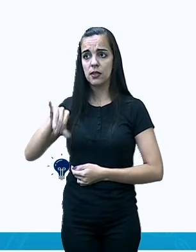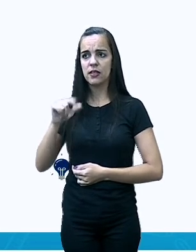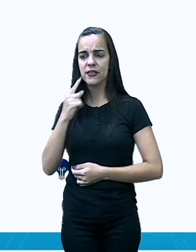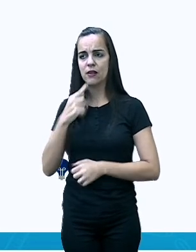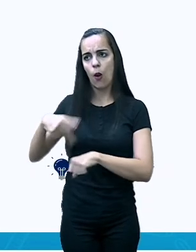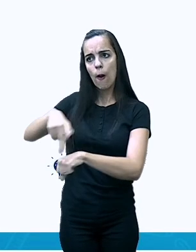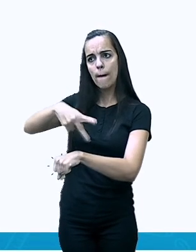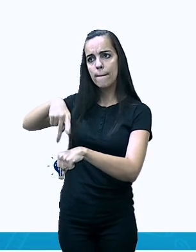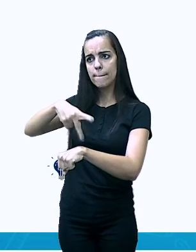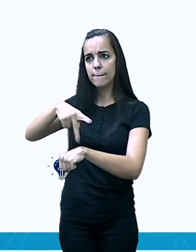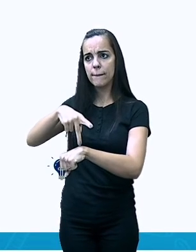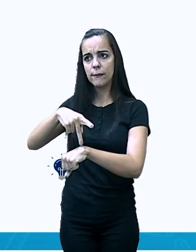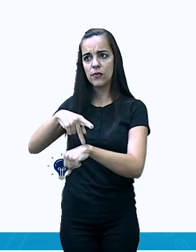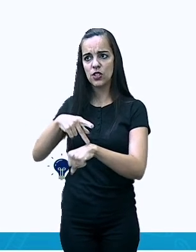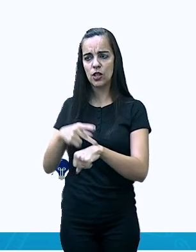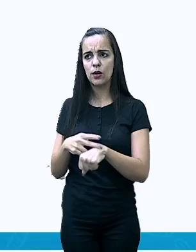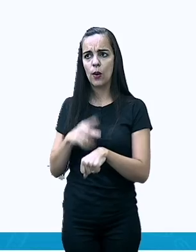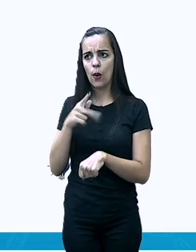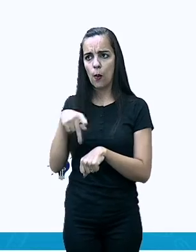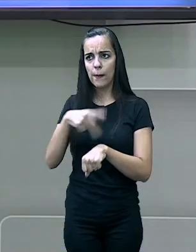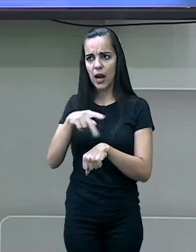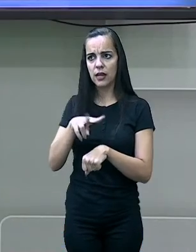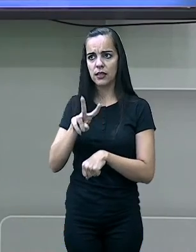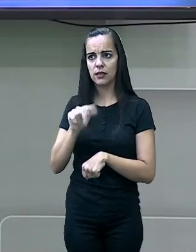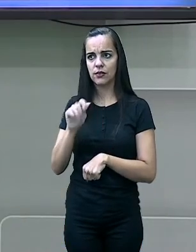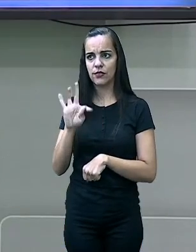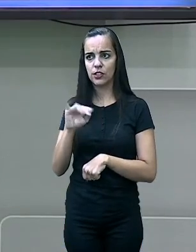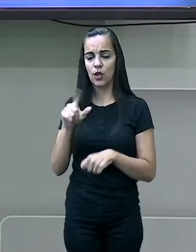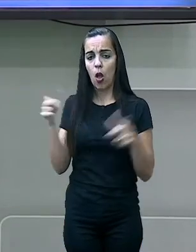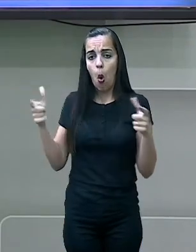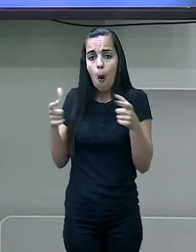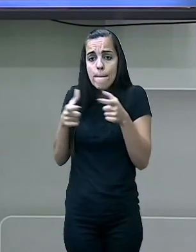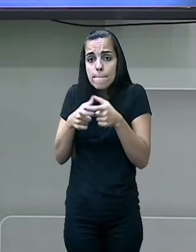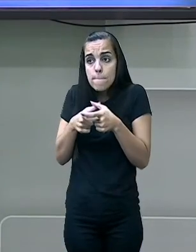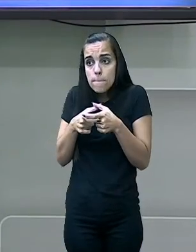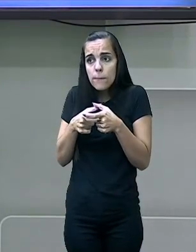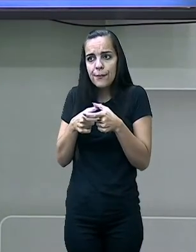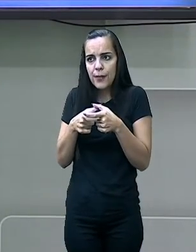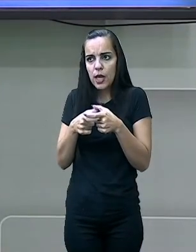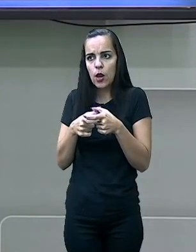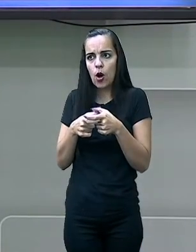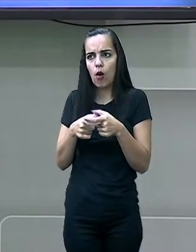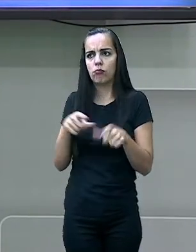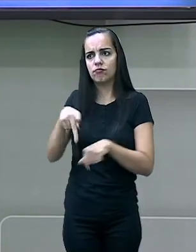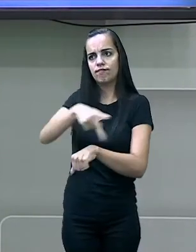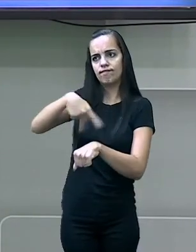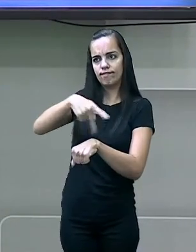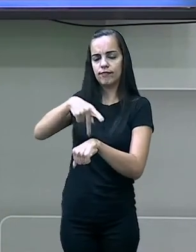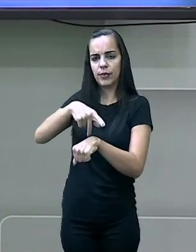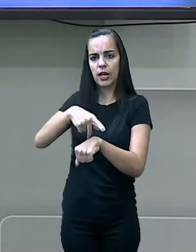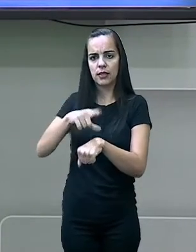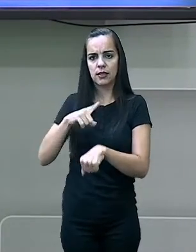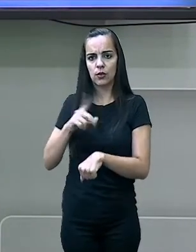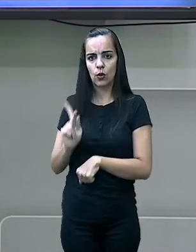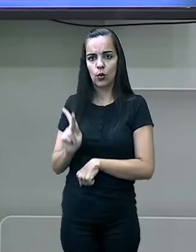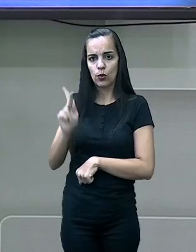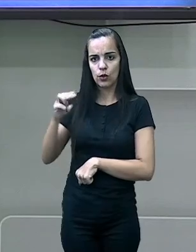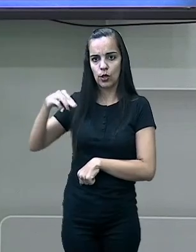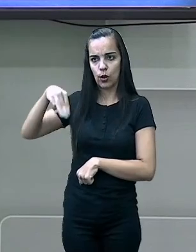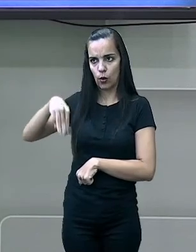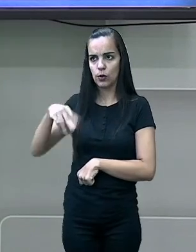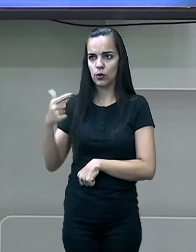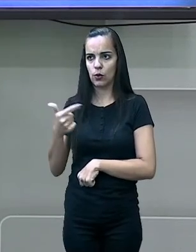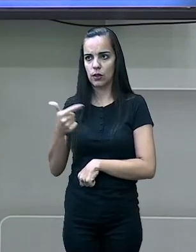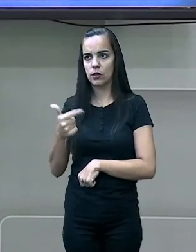país chamado Vaticano é o menor país do mundo e tem cerca de um quilômetro quadrado. Ok?